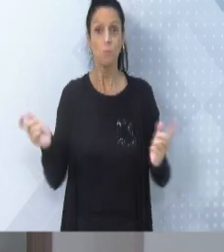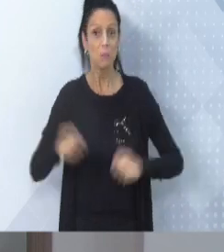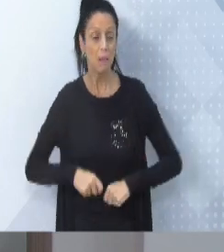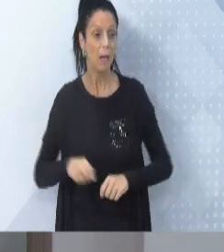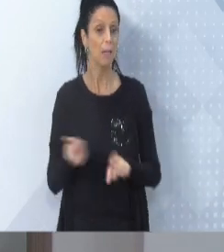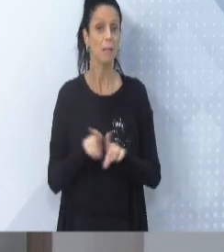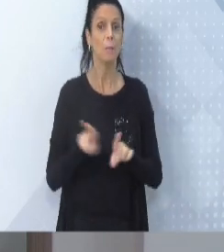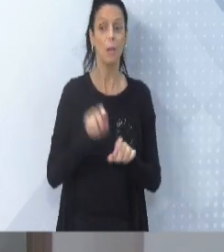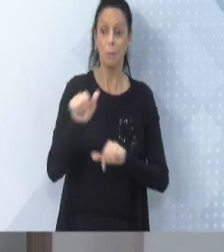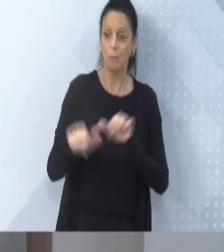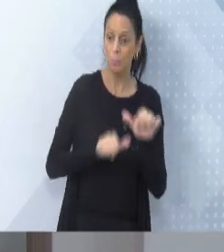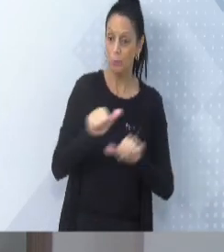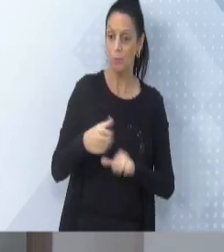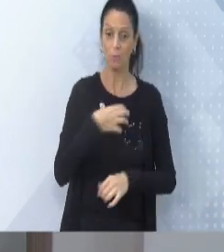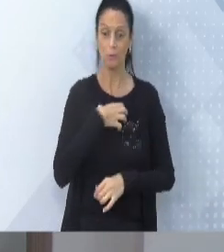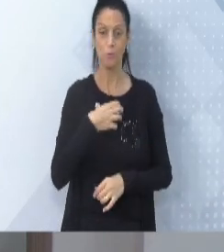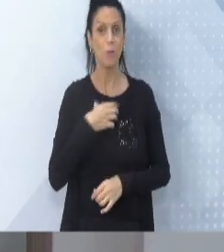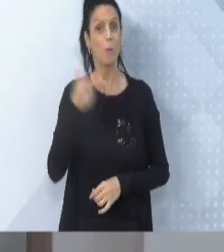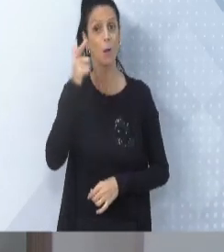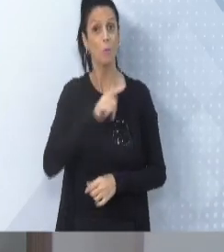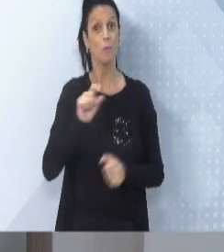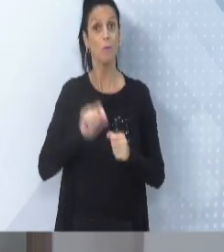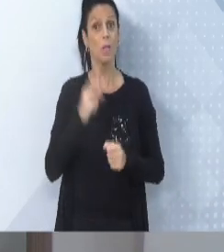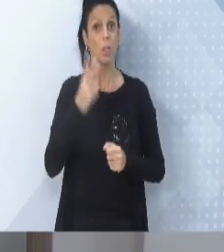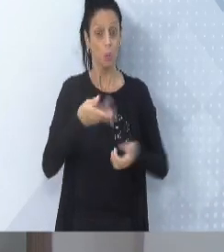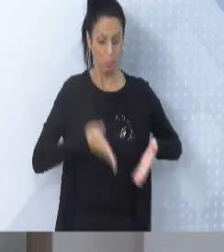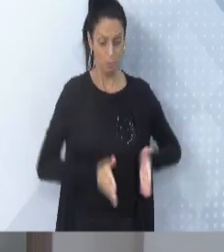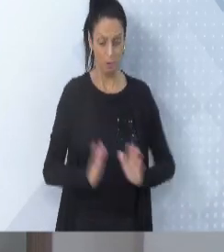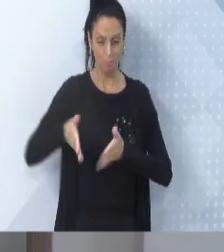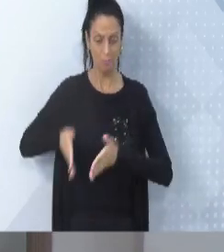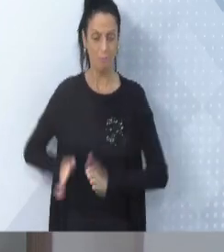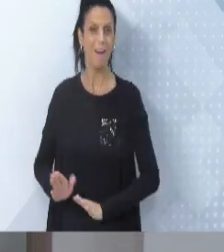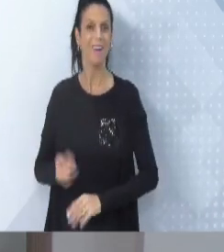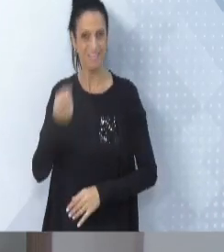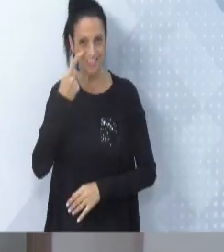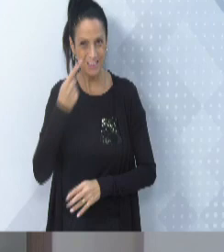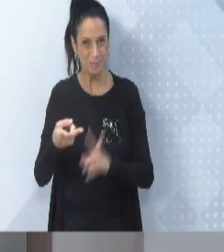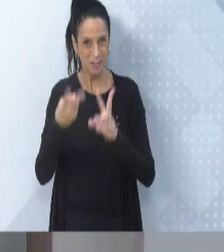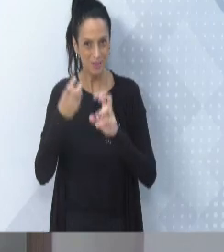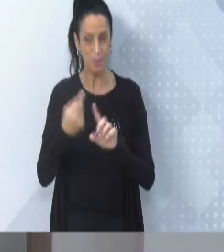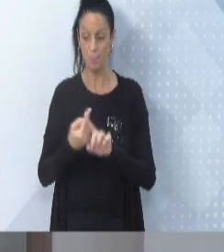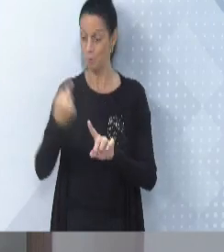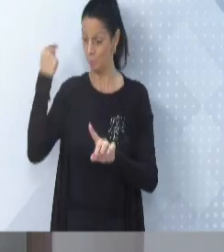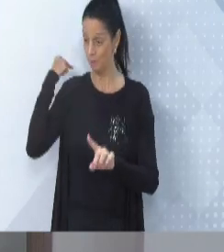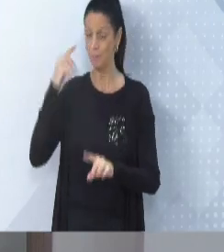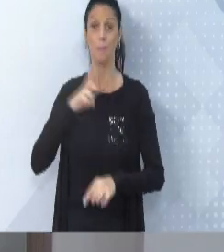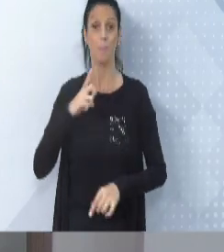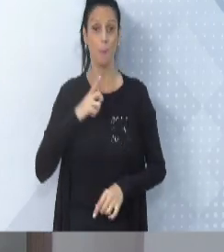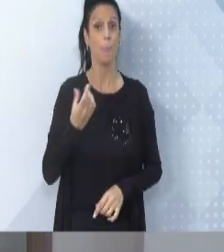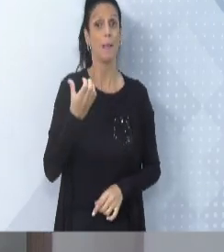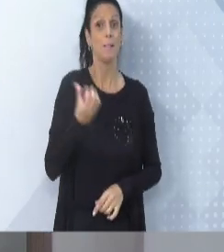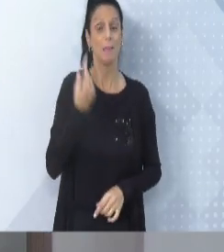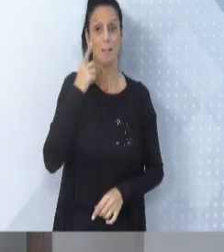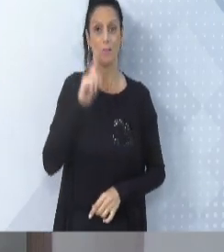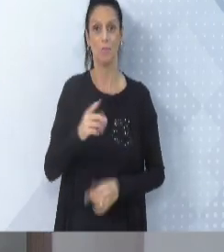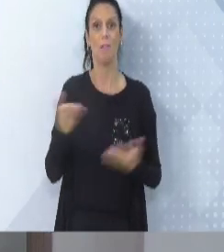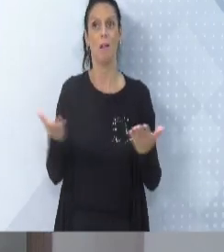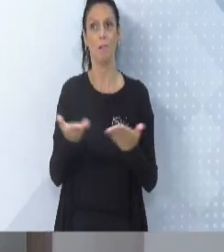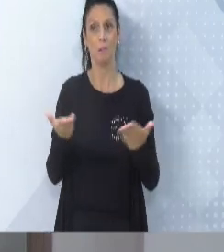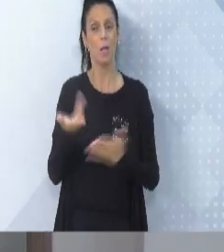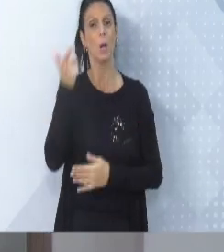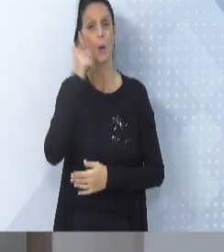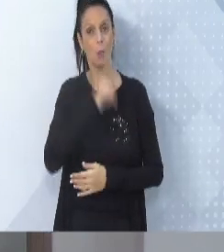procedimentos para fazer dois. Então, é simples. Então, vocês perceberam que antes nós tínhamos seis dias, e agora a gente